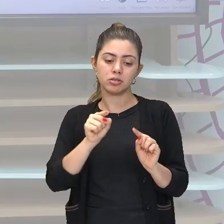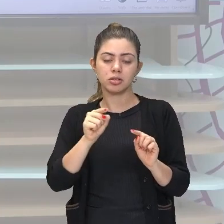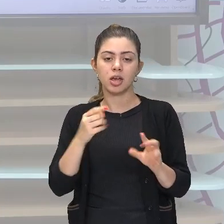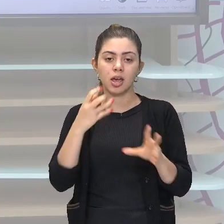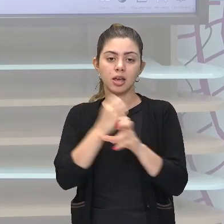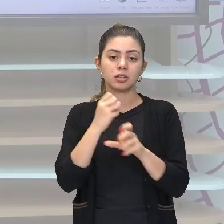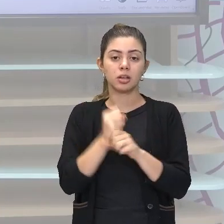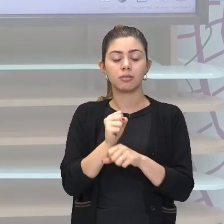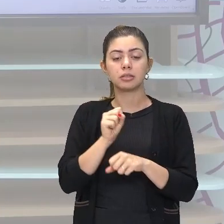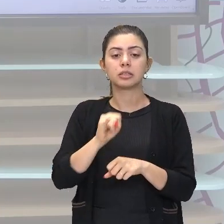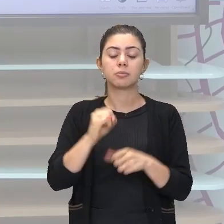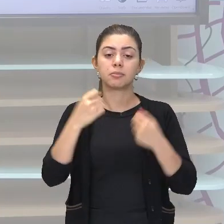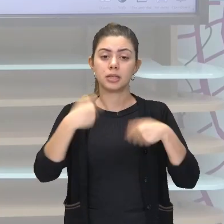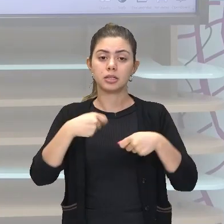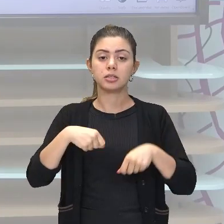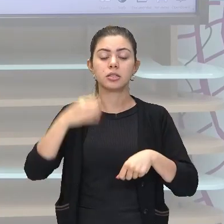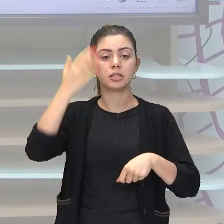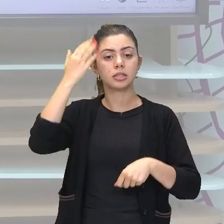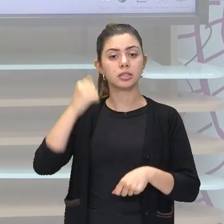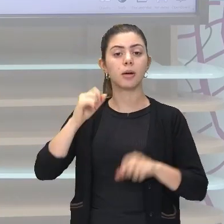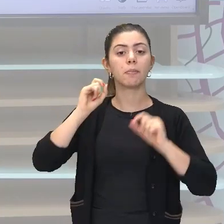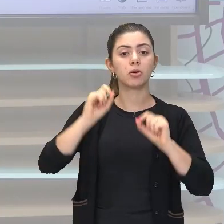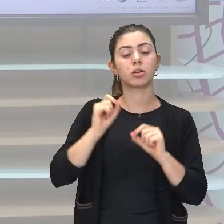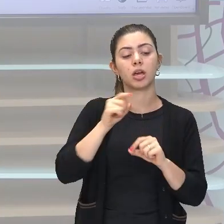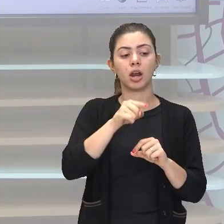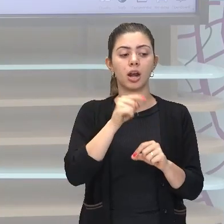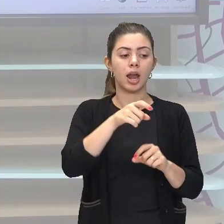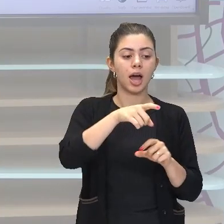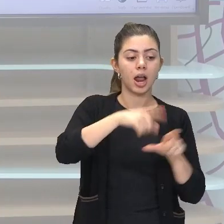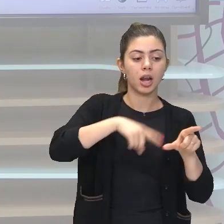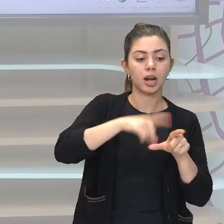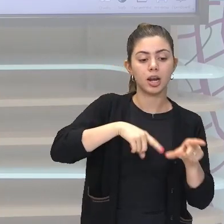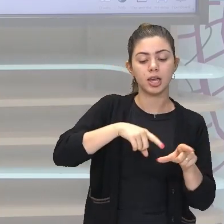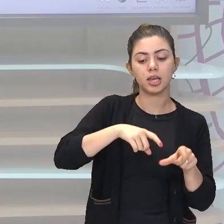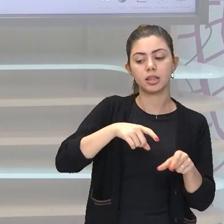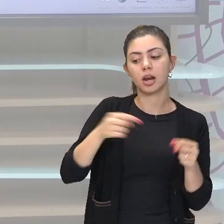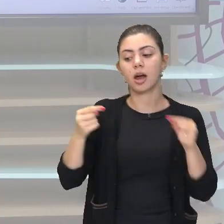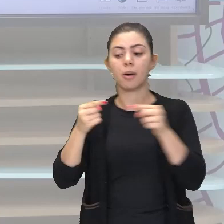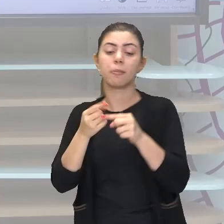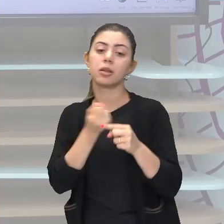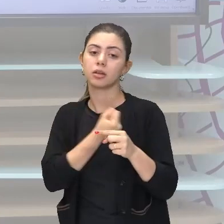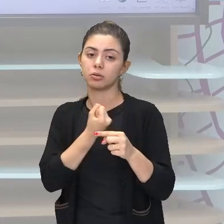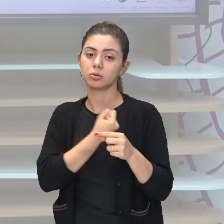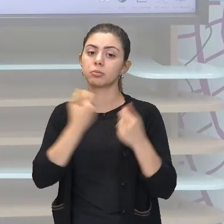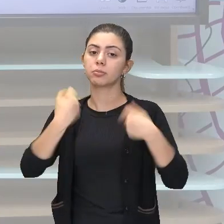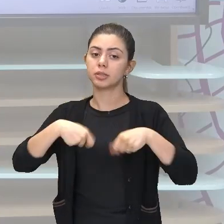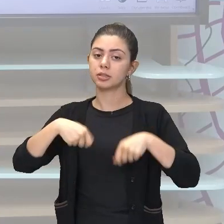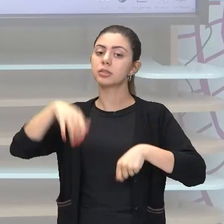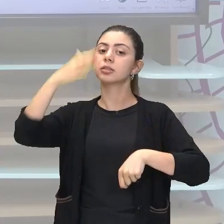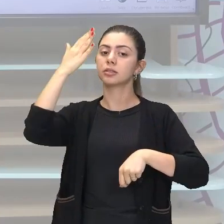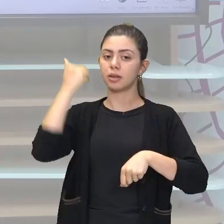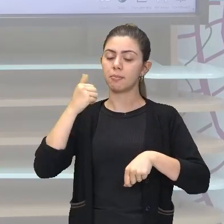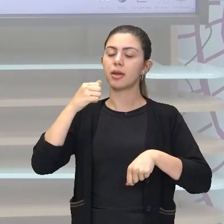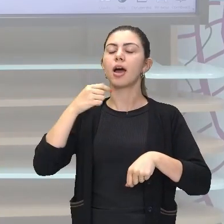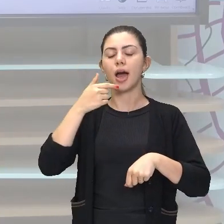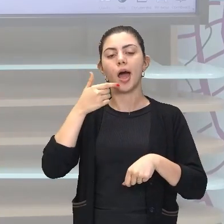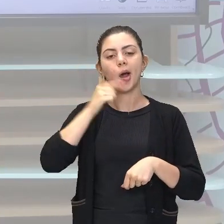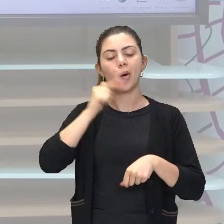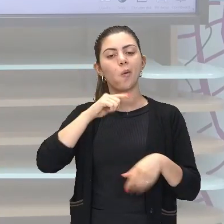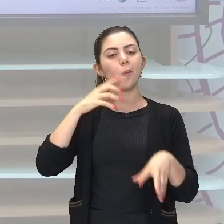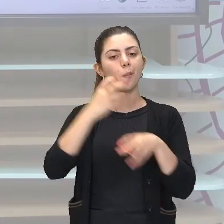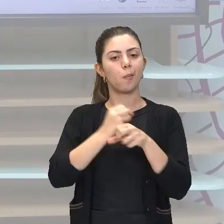se você tiver o valor numérico da letra. Certo?